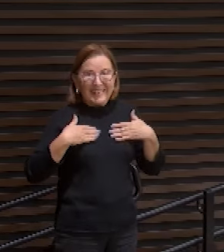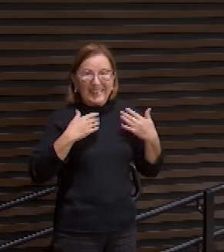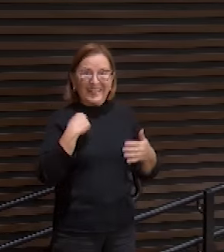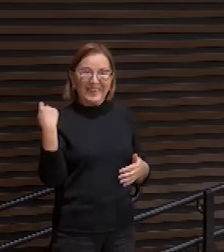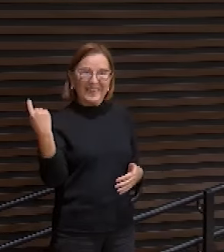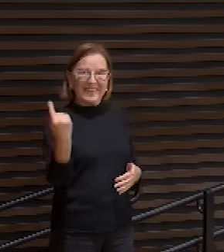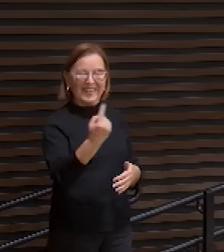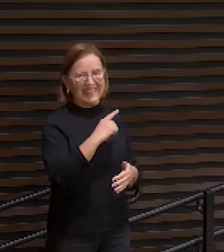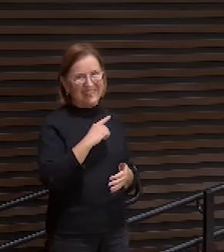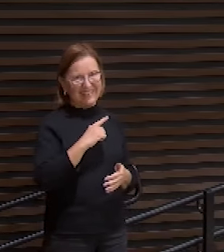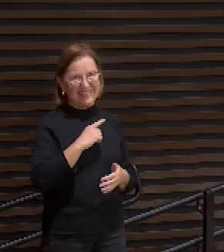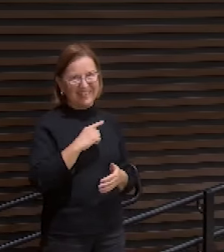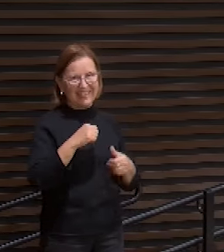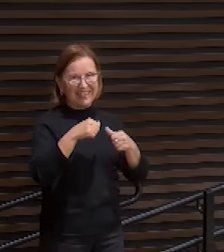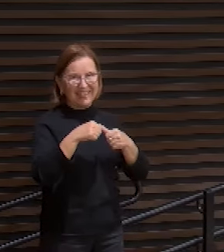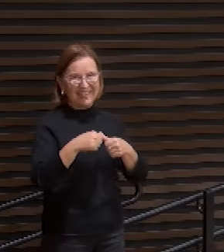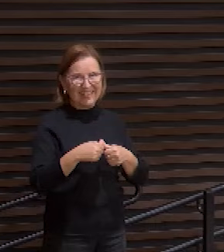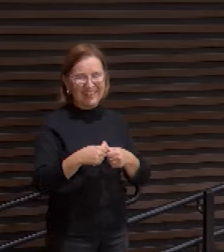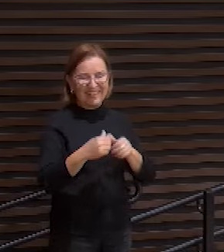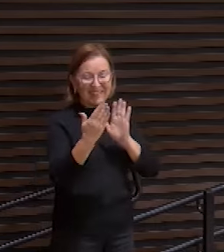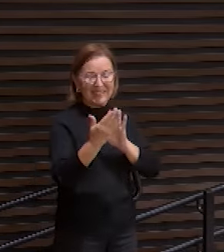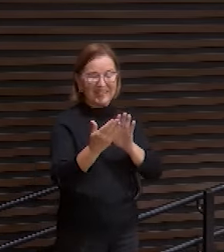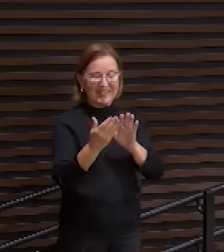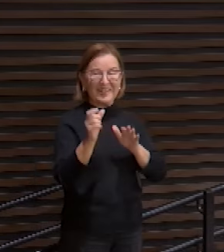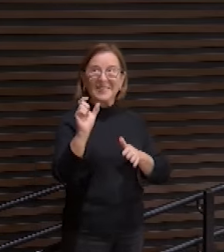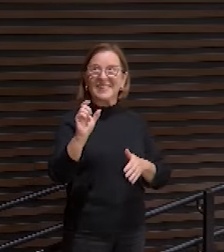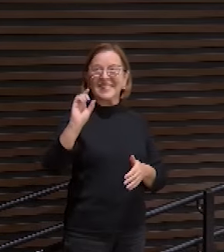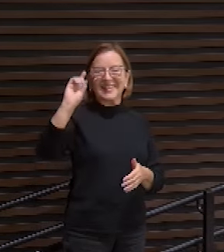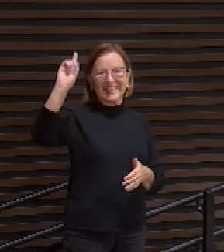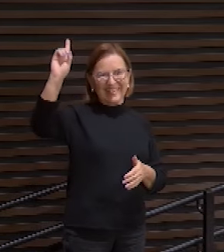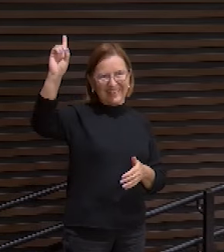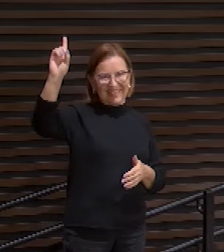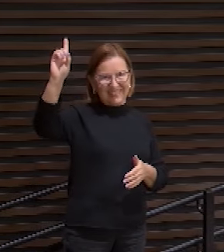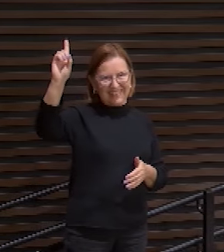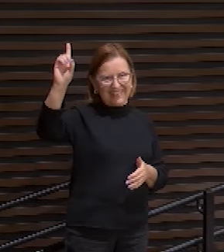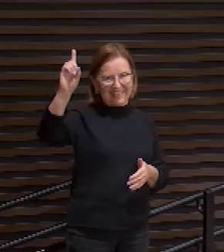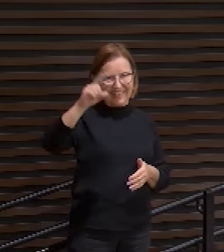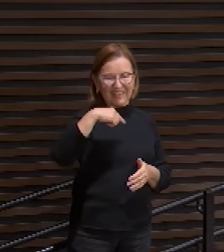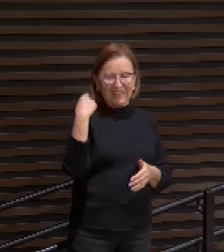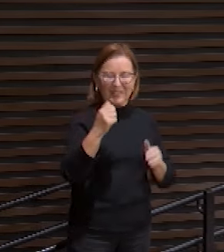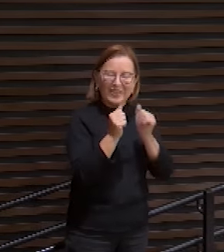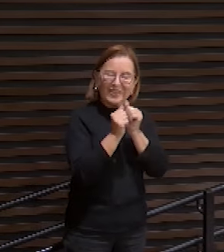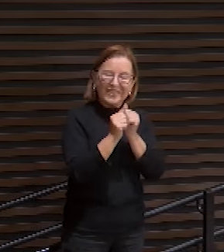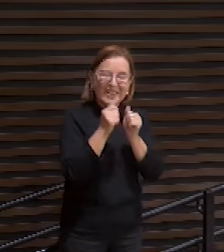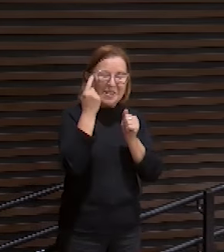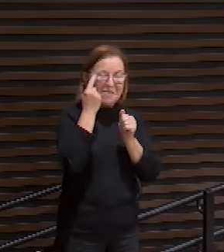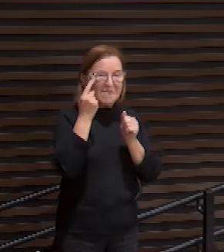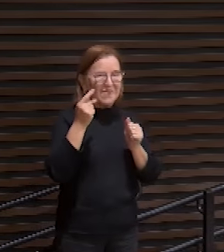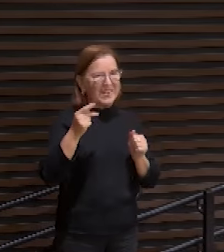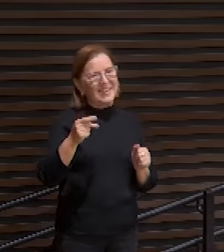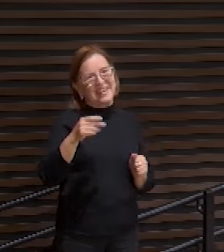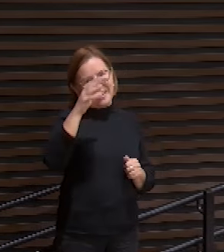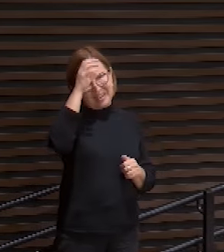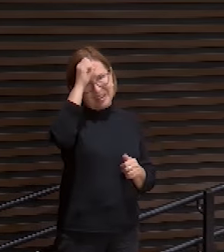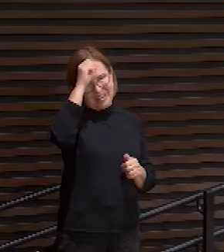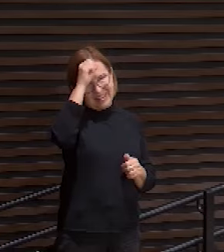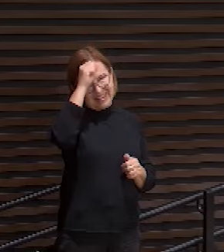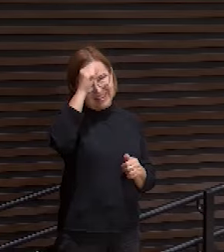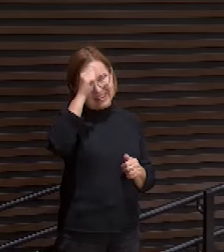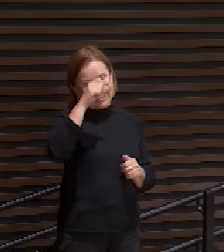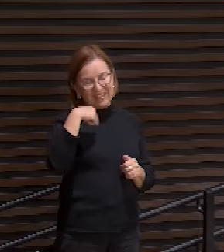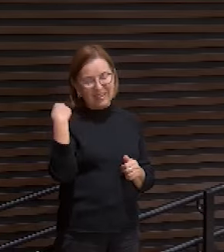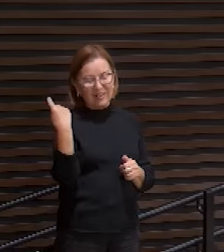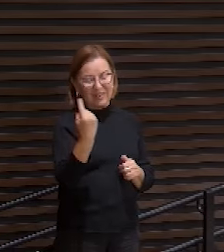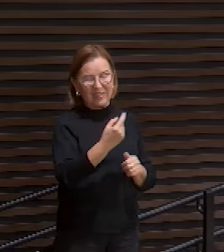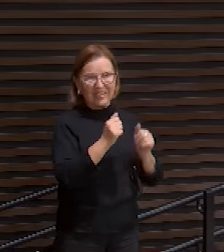de estar diante da palavra do Senhor. Nos reunir pra ouvi-Lo. Nos reunir pra receber